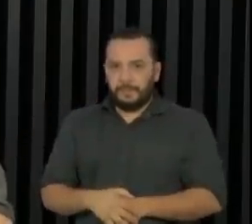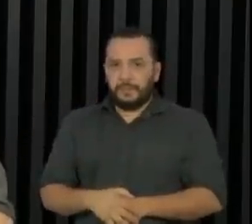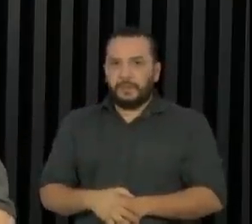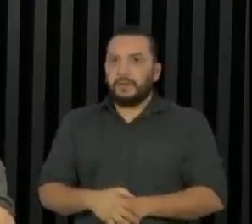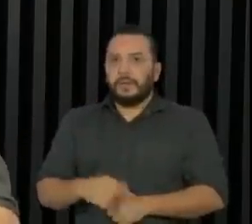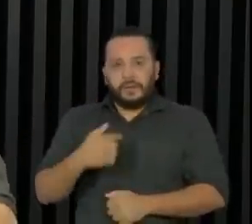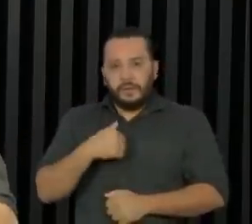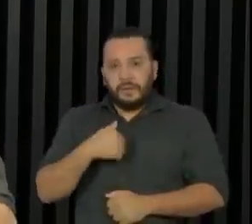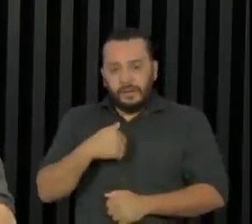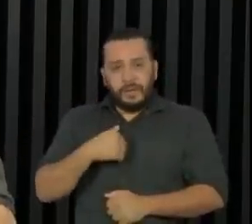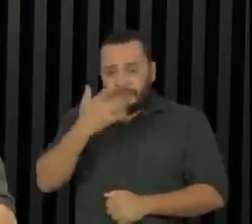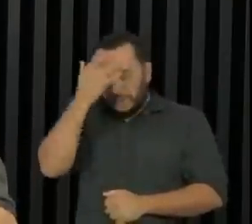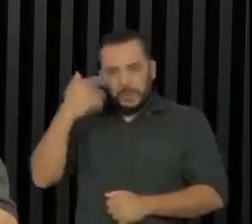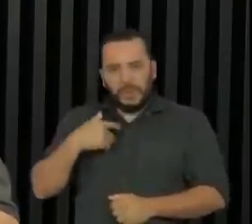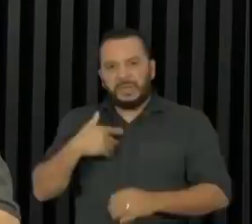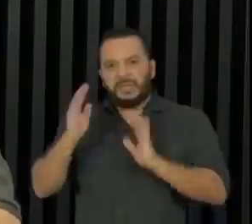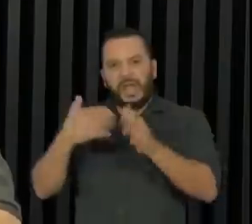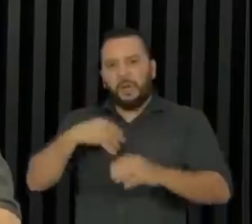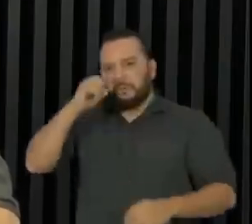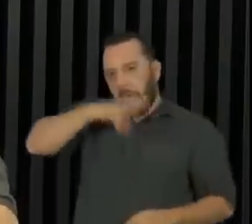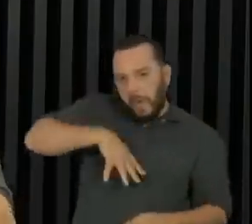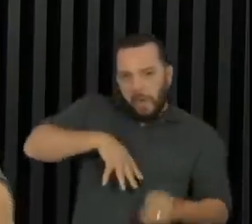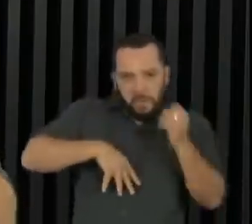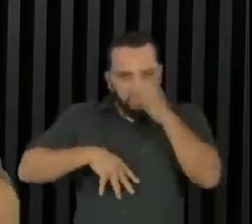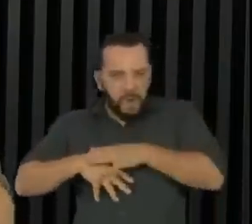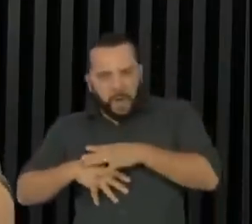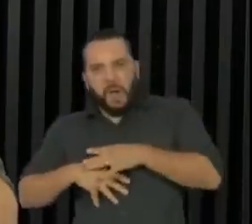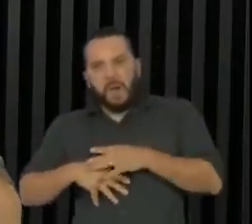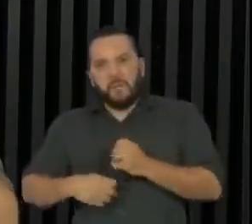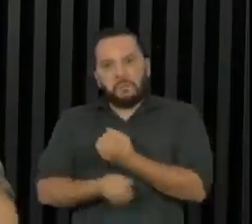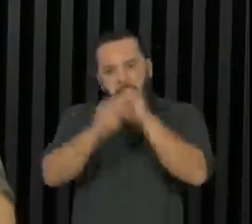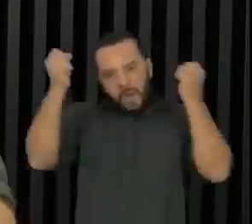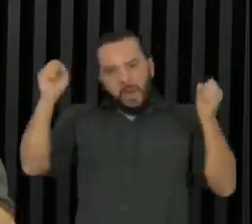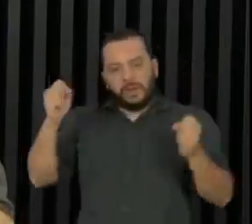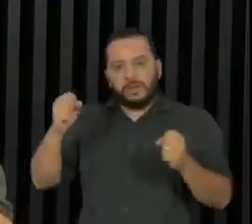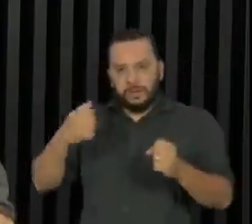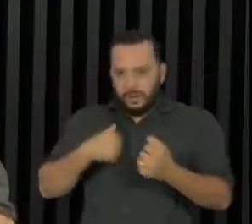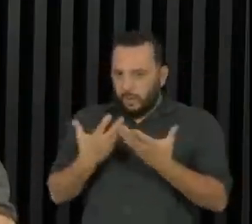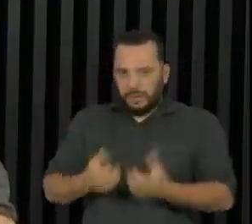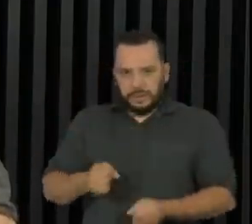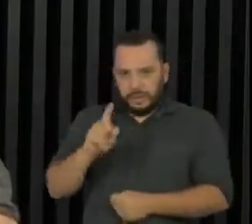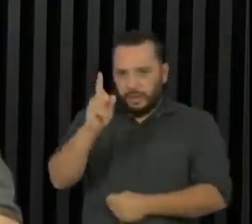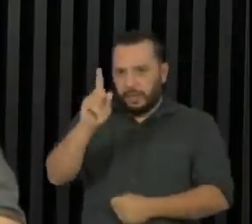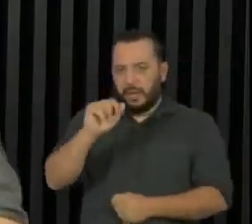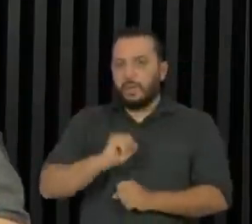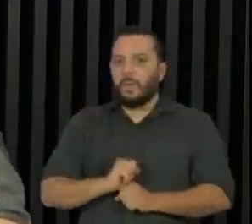tolerância com intolerantes. Esse é a grande questão aqui.